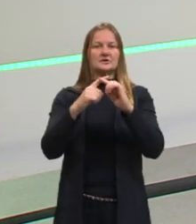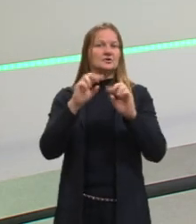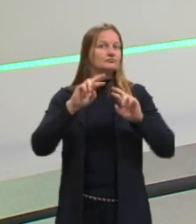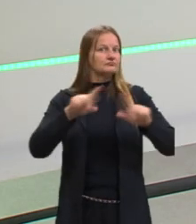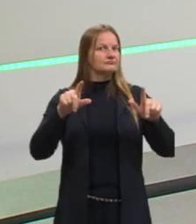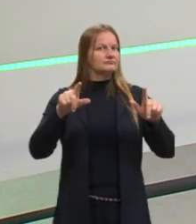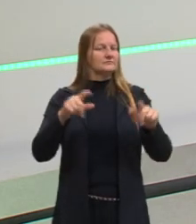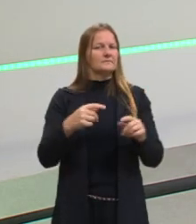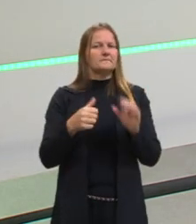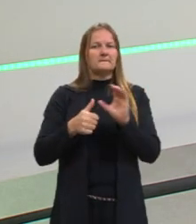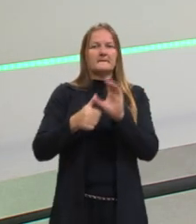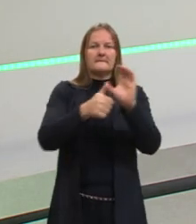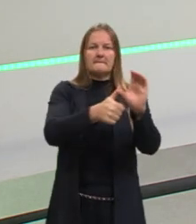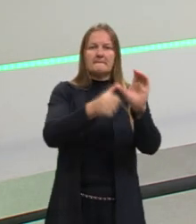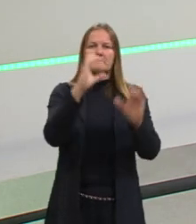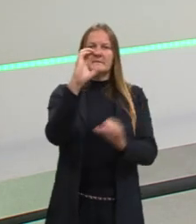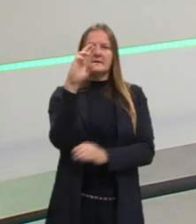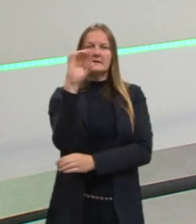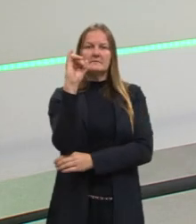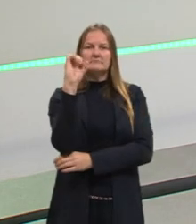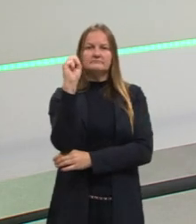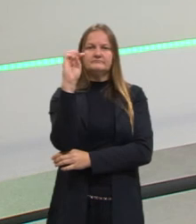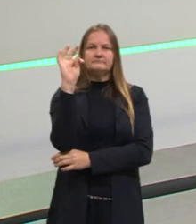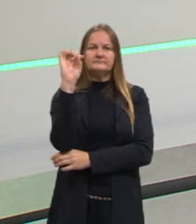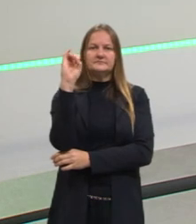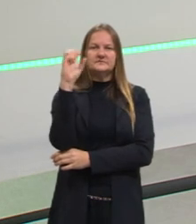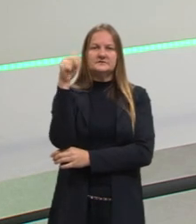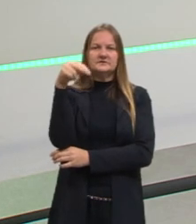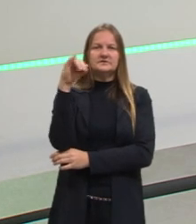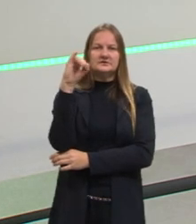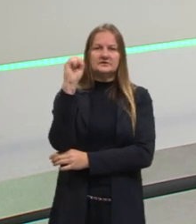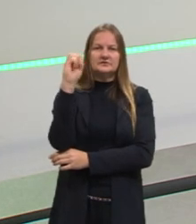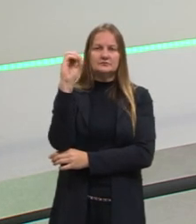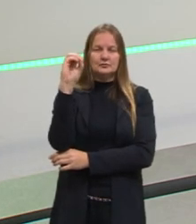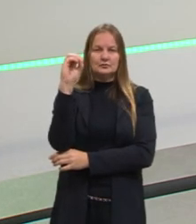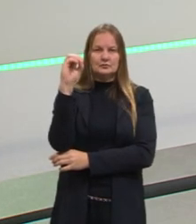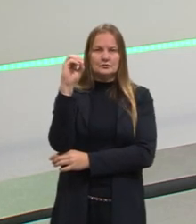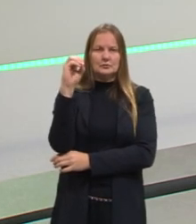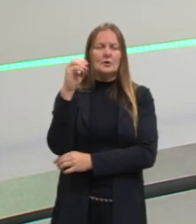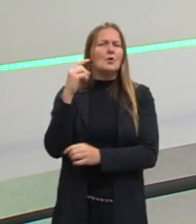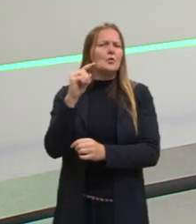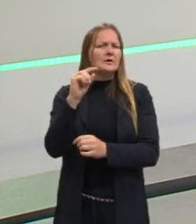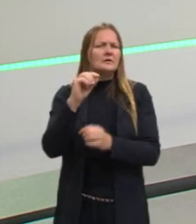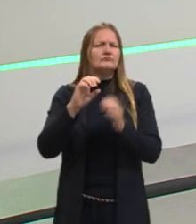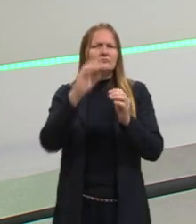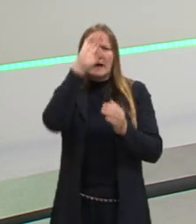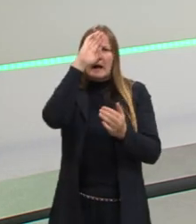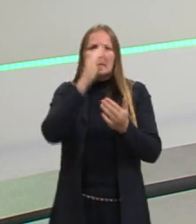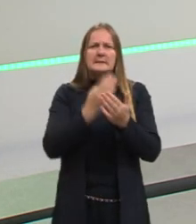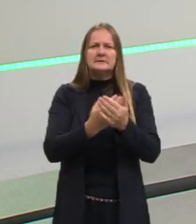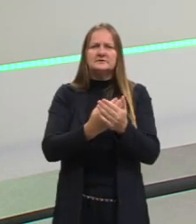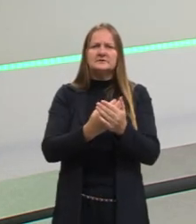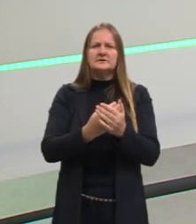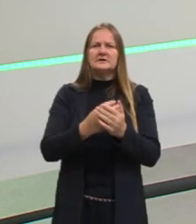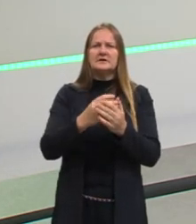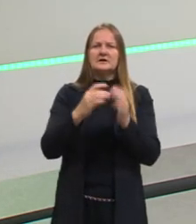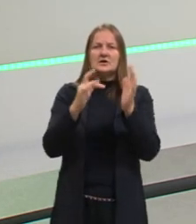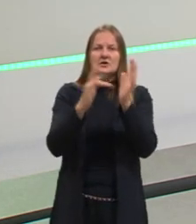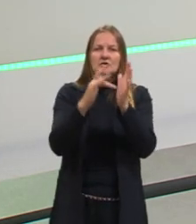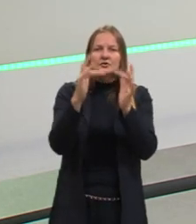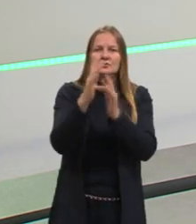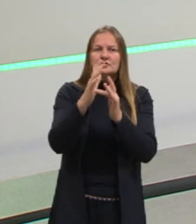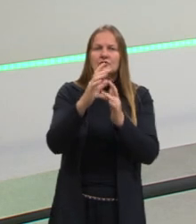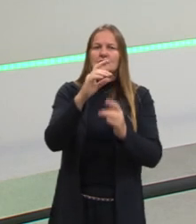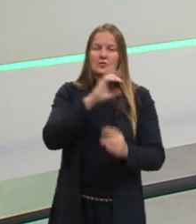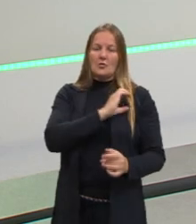A gente tem o cristianismo, que é a religião, então, de quem acredita que Jesus Cristo foi filho de Deus, foi o Messias,